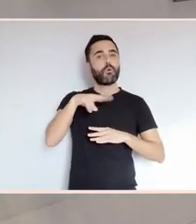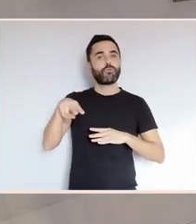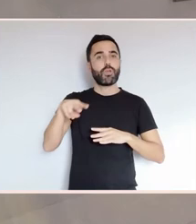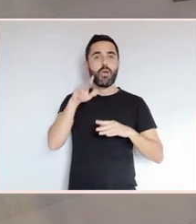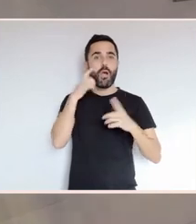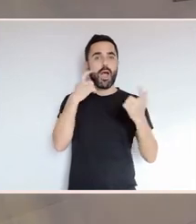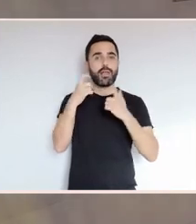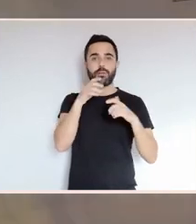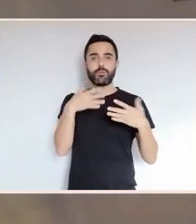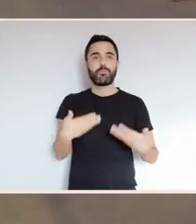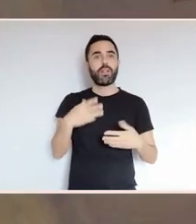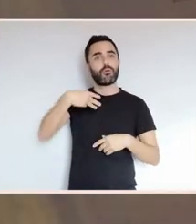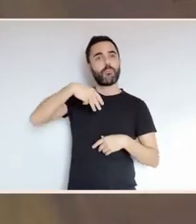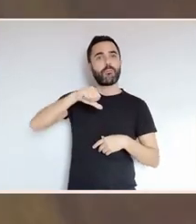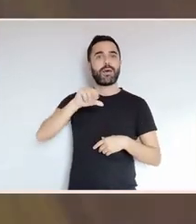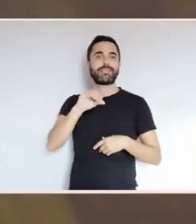Ediciós do Casto.